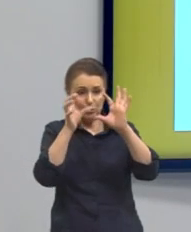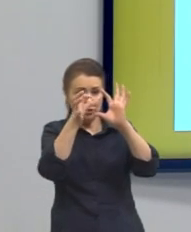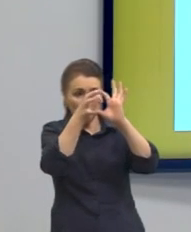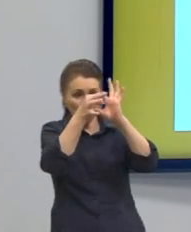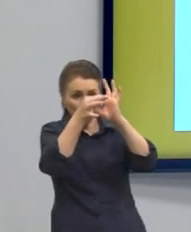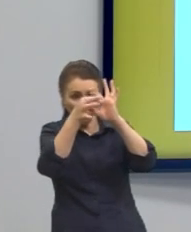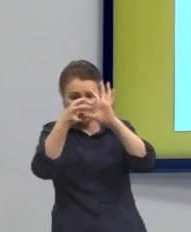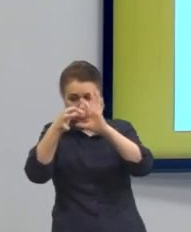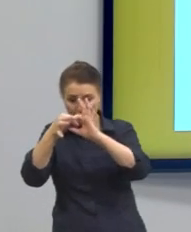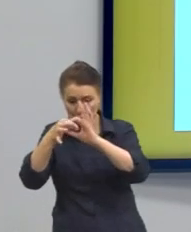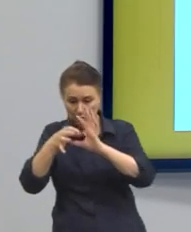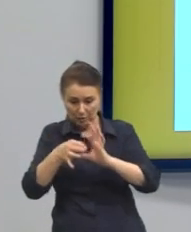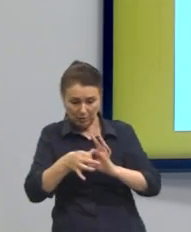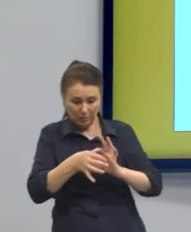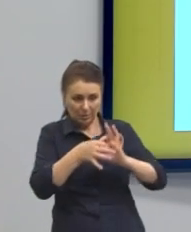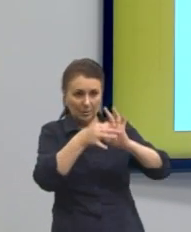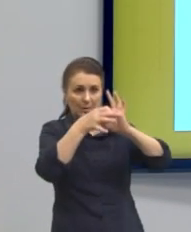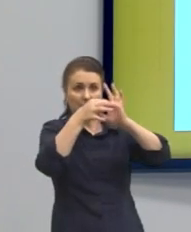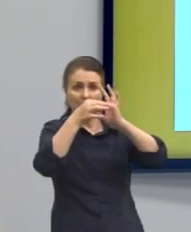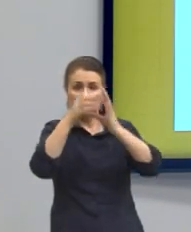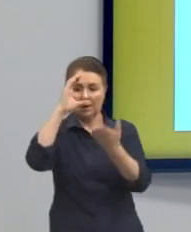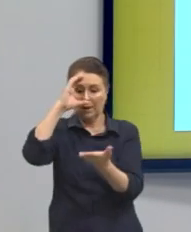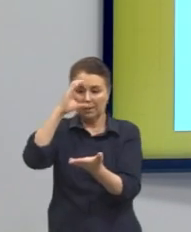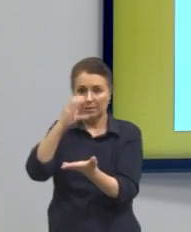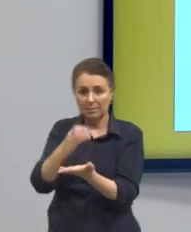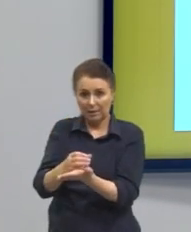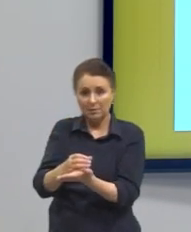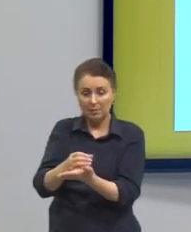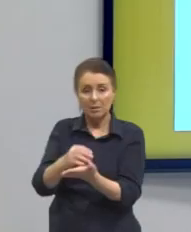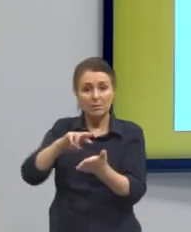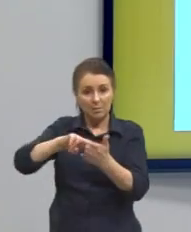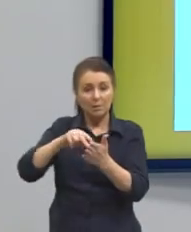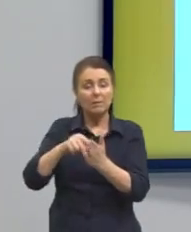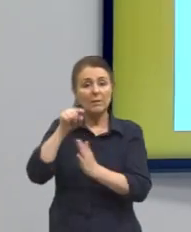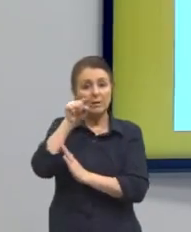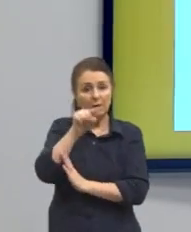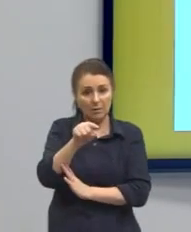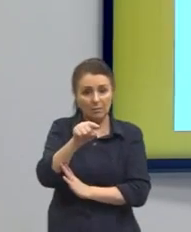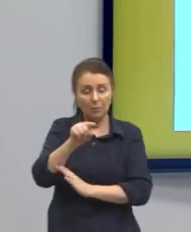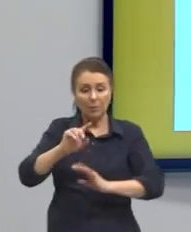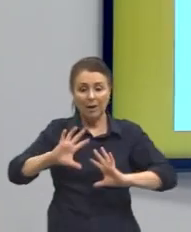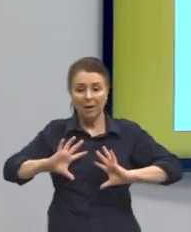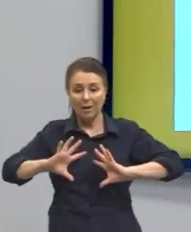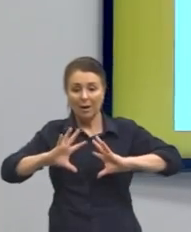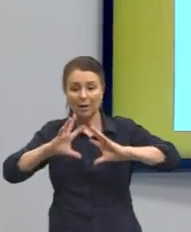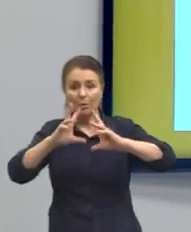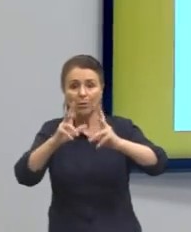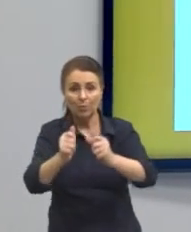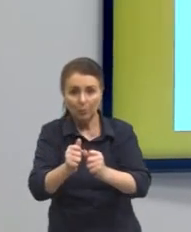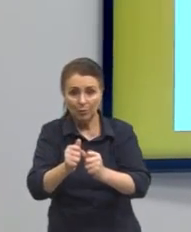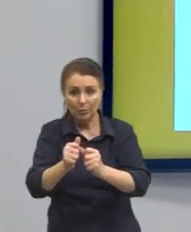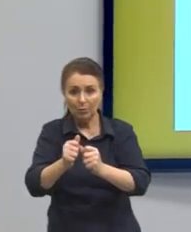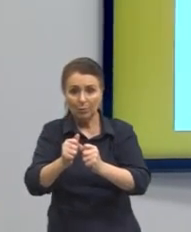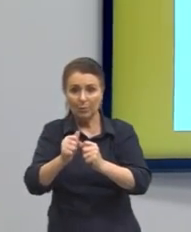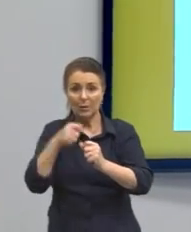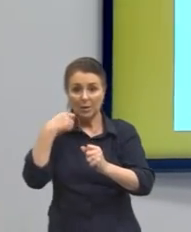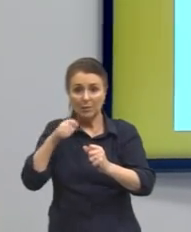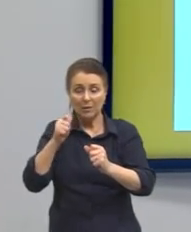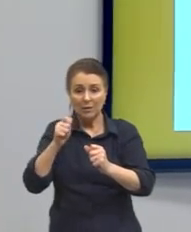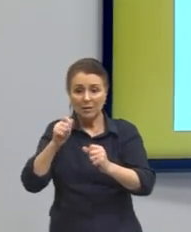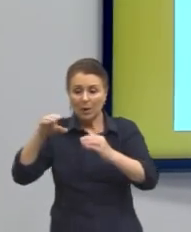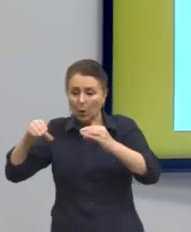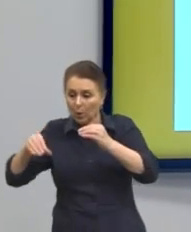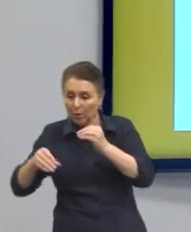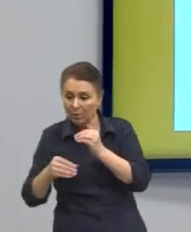tese, ela é uma engrenagem que faz parte de uma totalidade desse texto que precisa ser complementado com outros elementos.